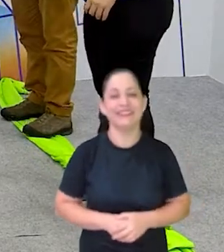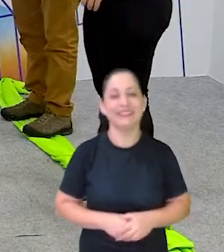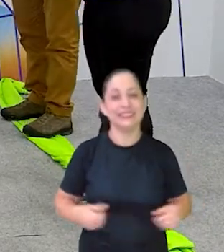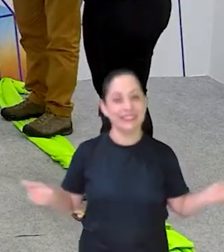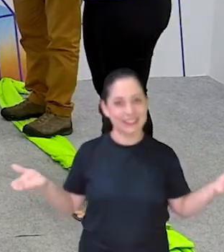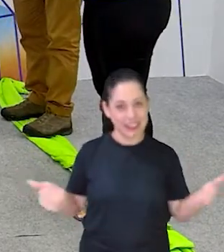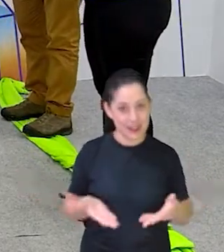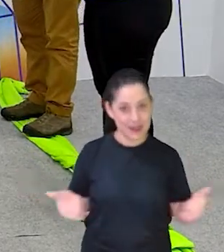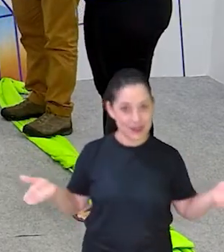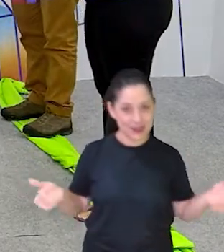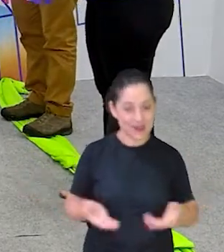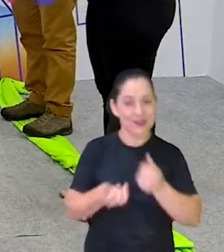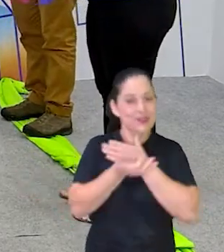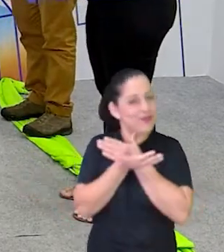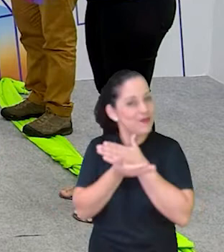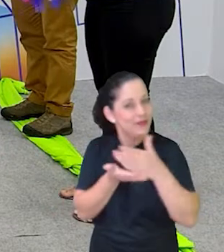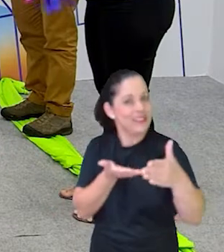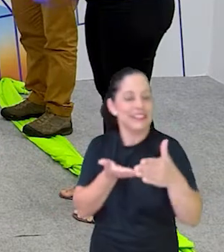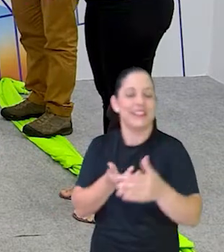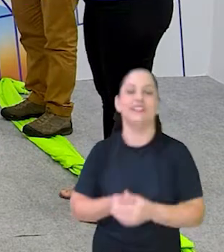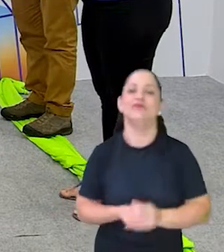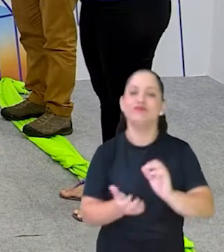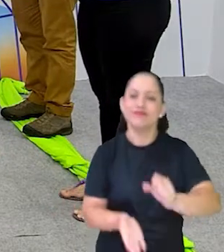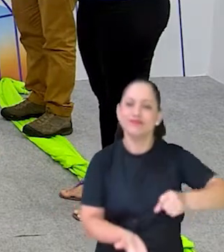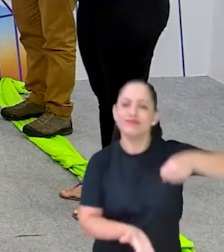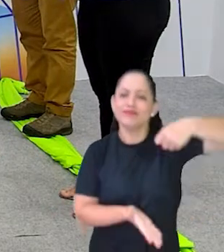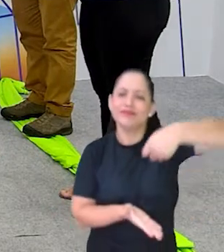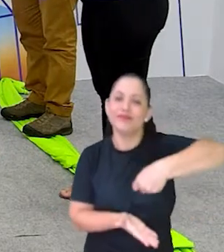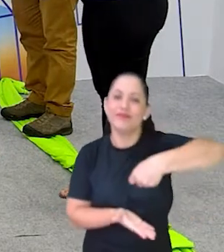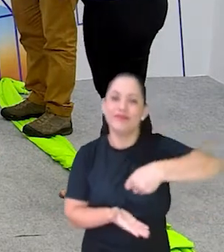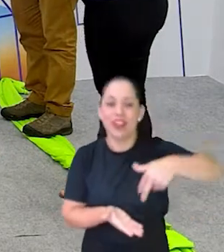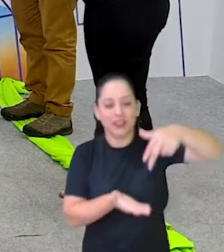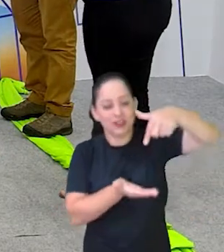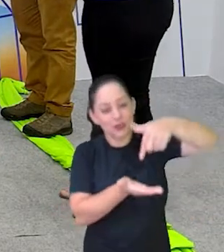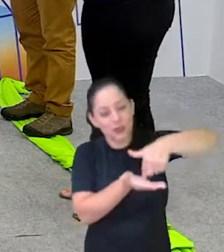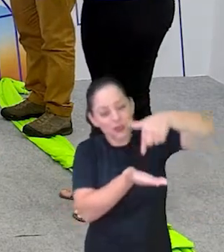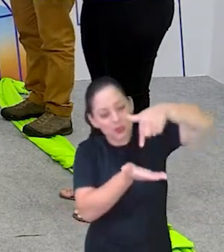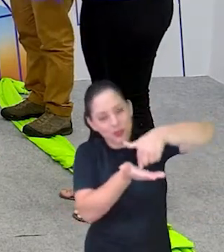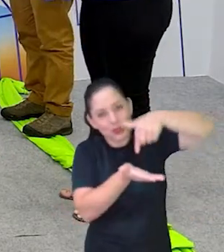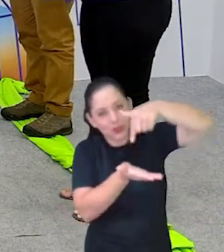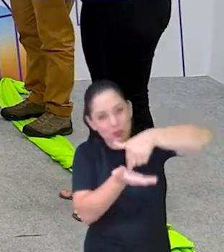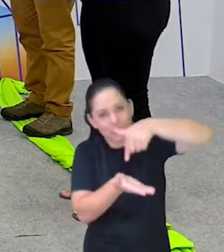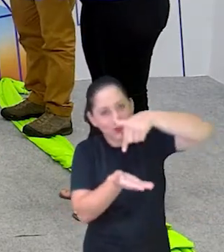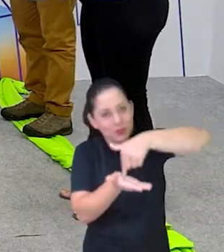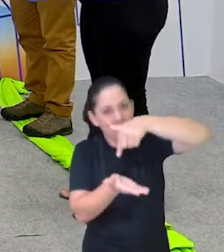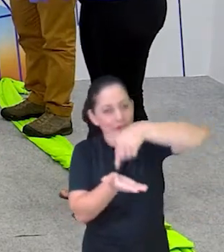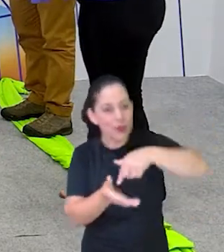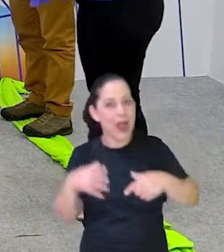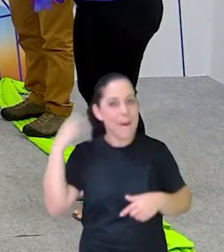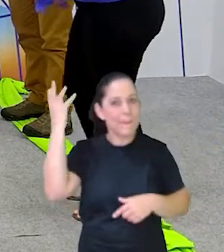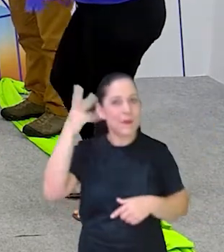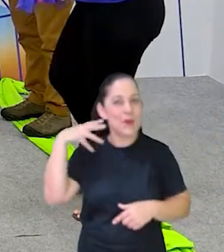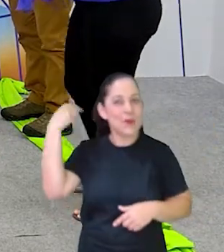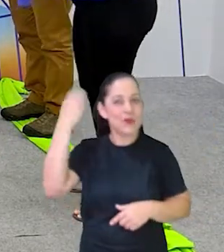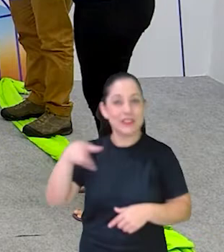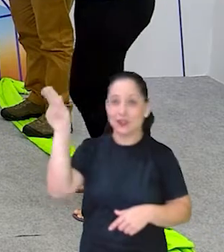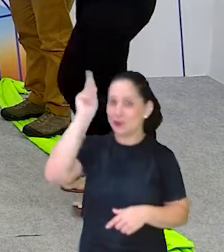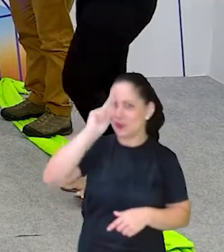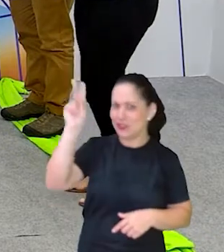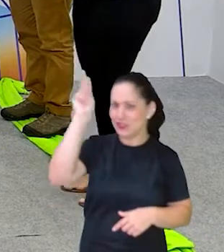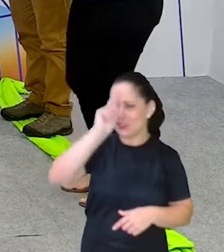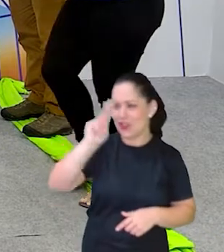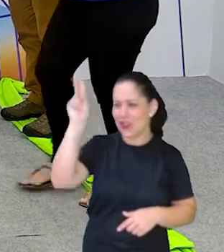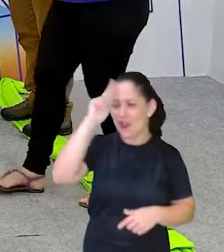hoje, viu, gente? Bora lá? Então, vamos lá. Eu vou pulando de um pé, só. Pronto. E a música é de uma história. Vamos lá.